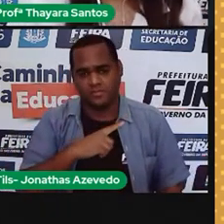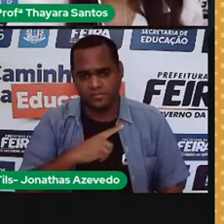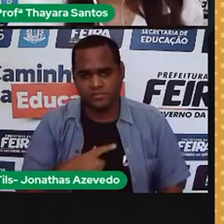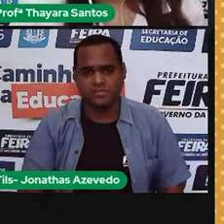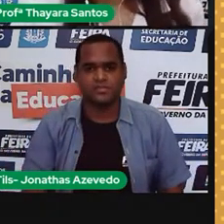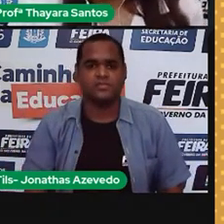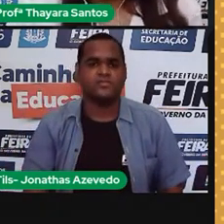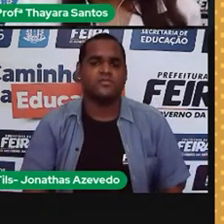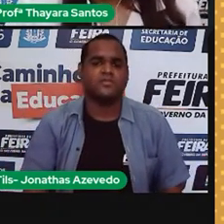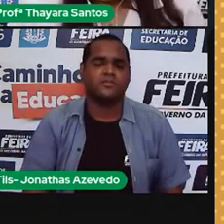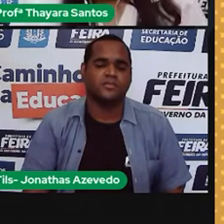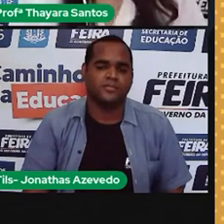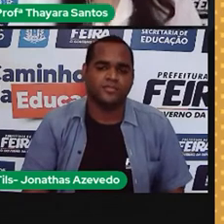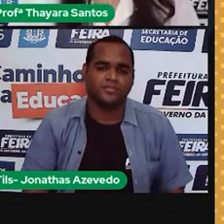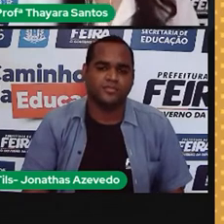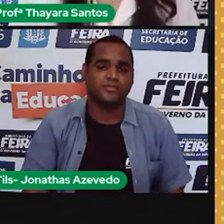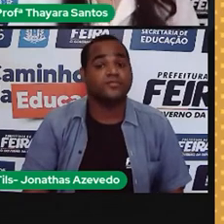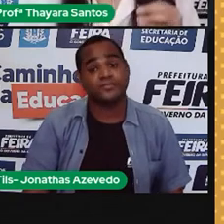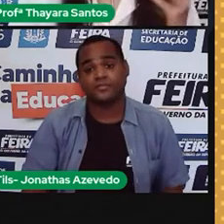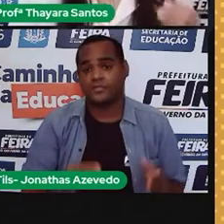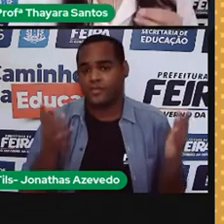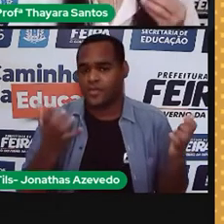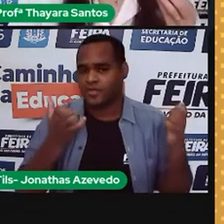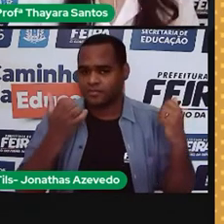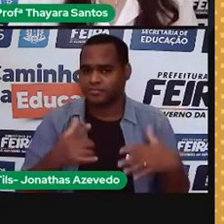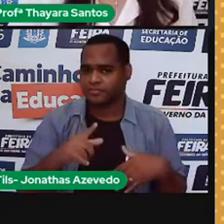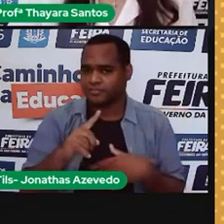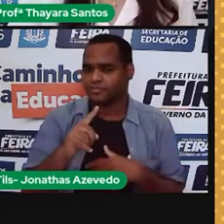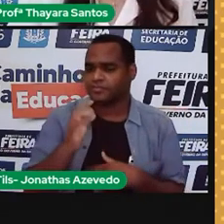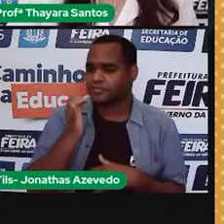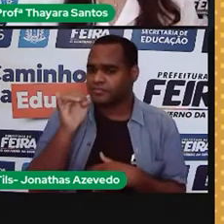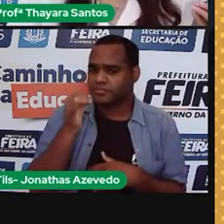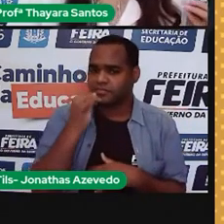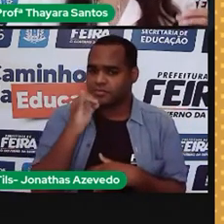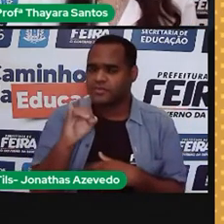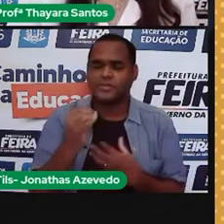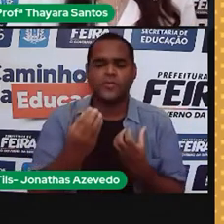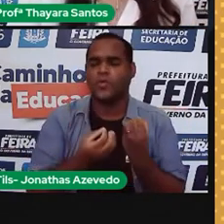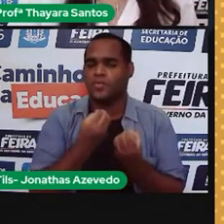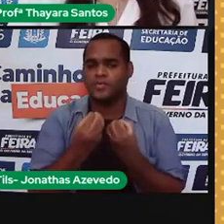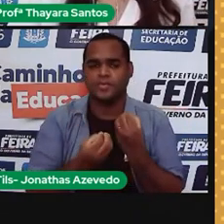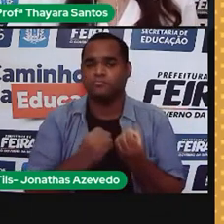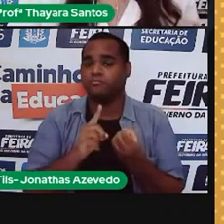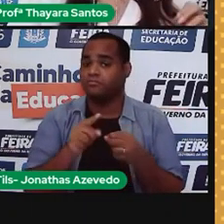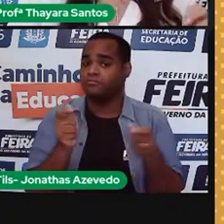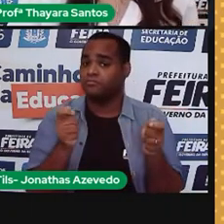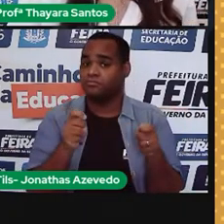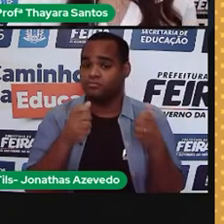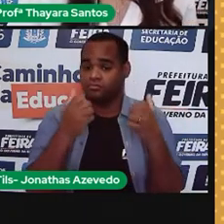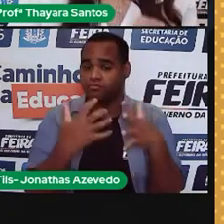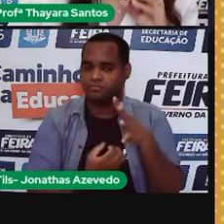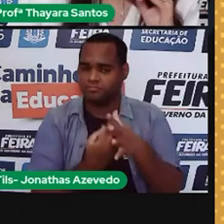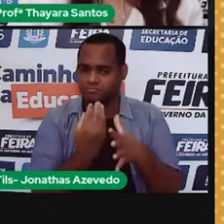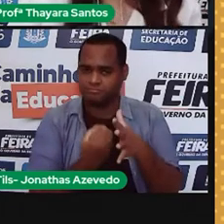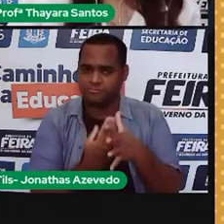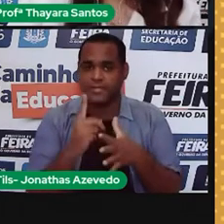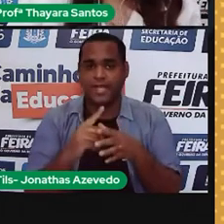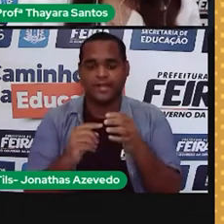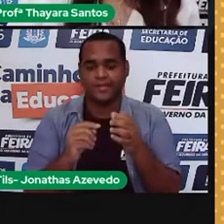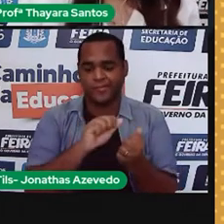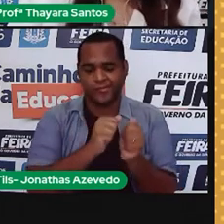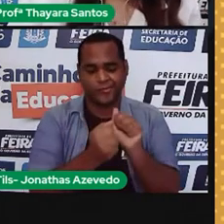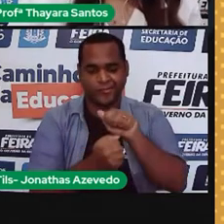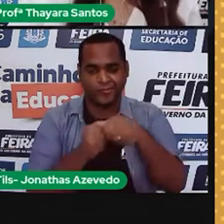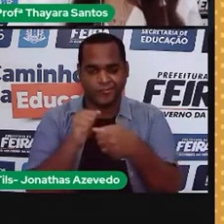exposição até hoje. E como é que essa energia nuclear é gerada? Ela é gerada a partir do processo de fusão